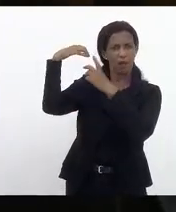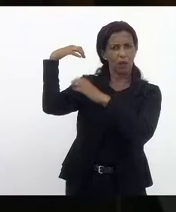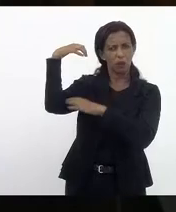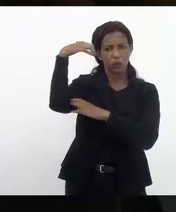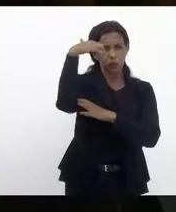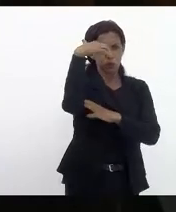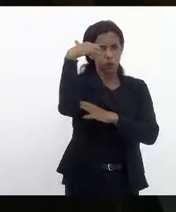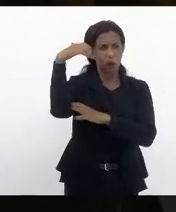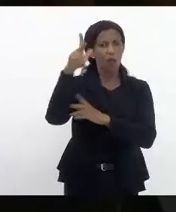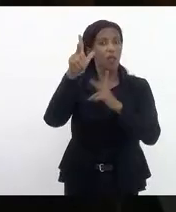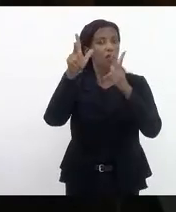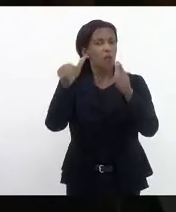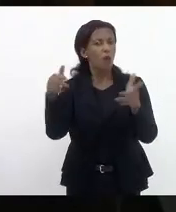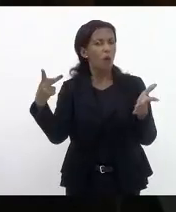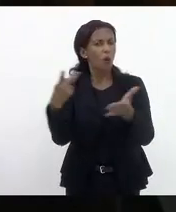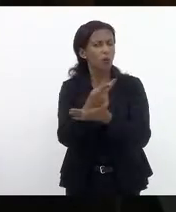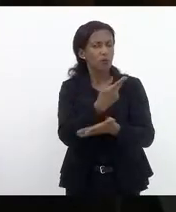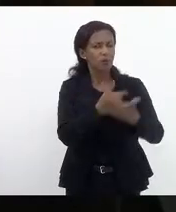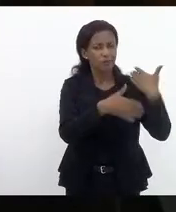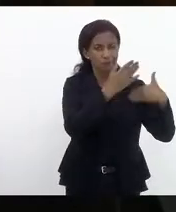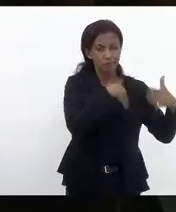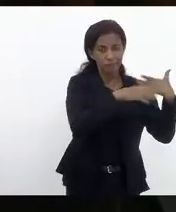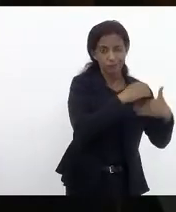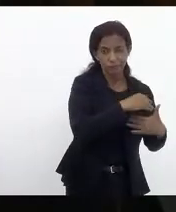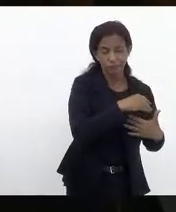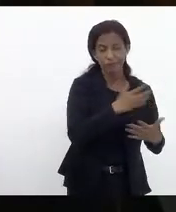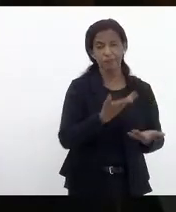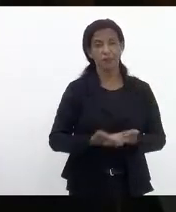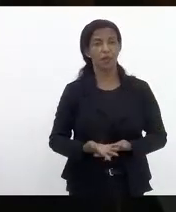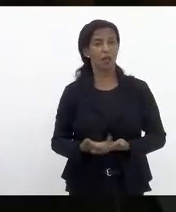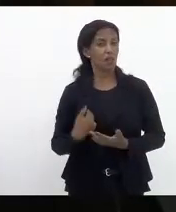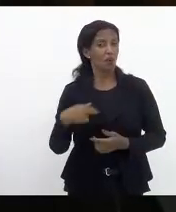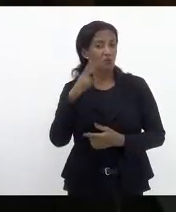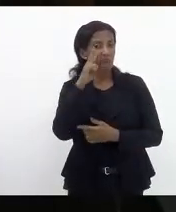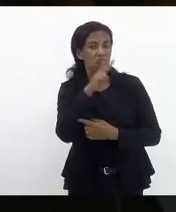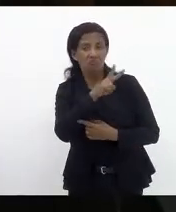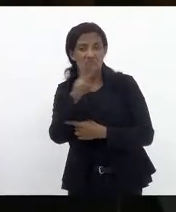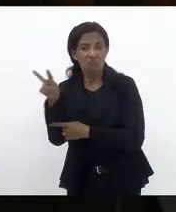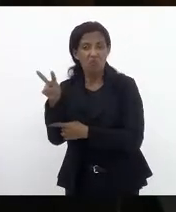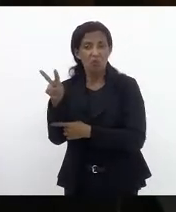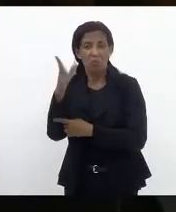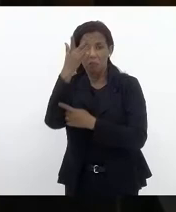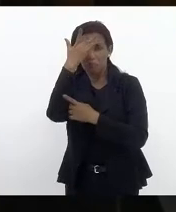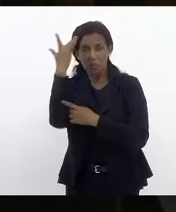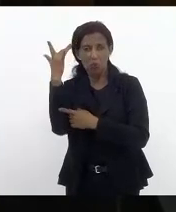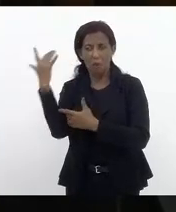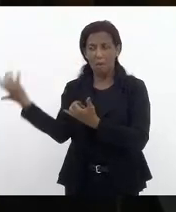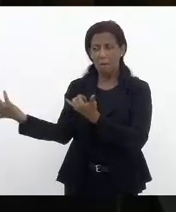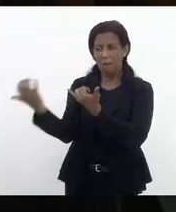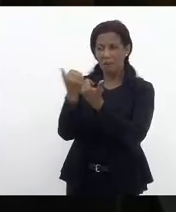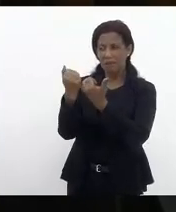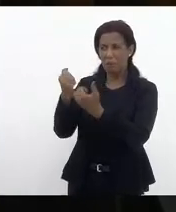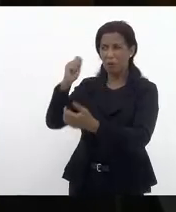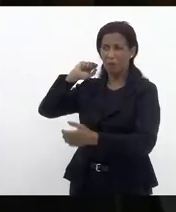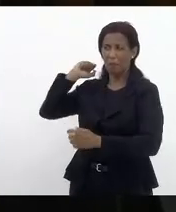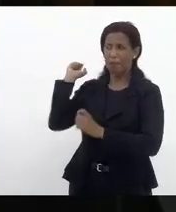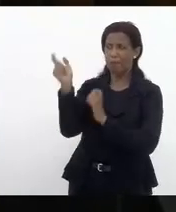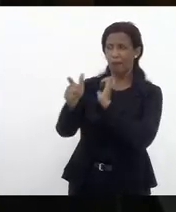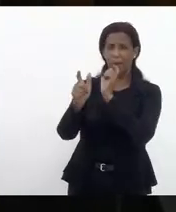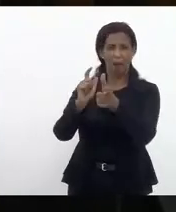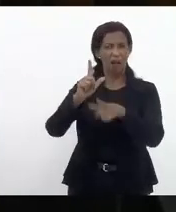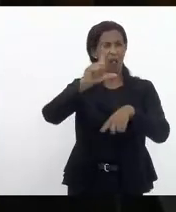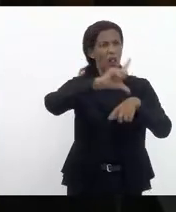manifestações da esquerda não observamos ninguém destruindo a propriedade privada os estabelecimentos